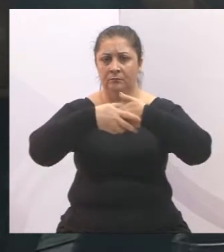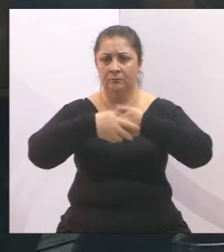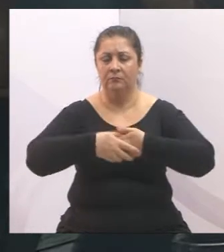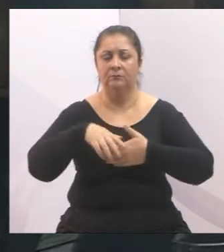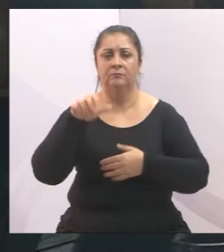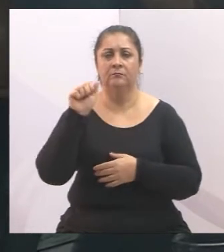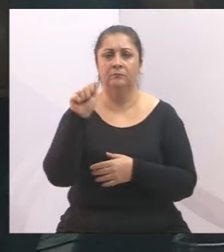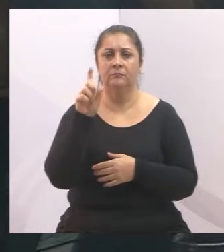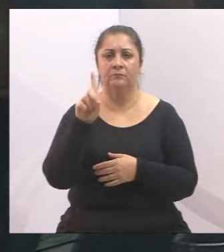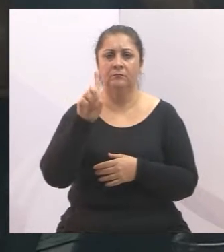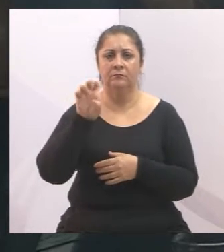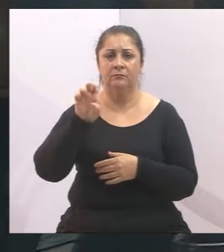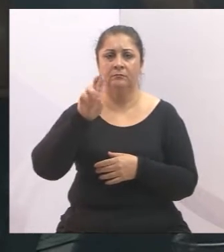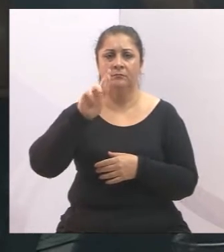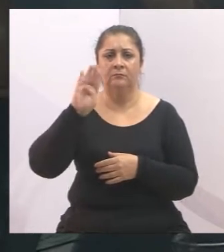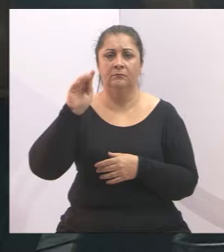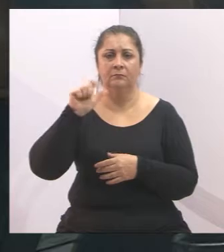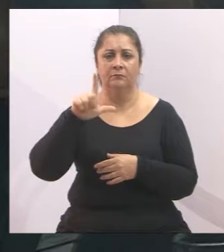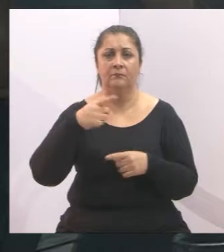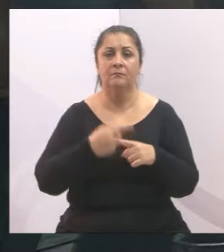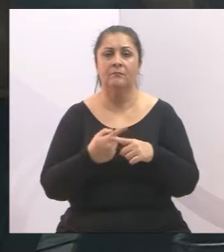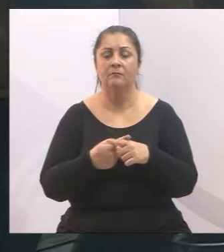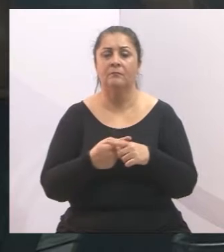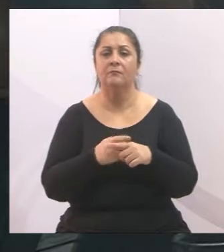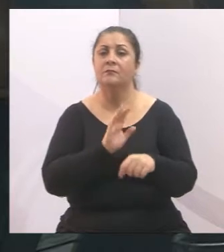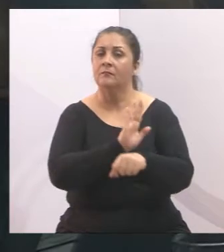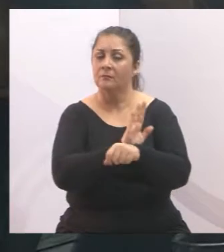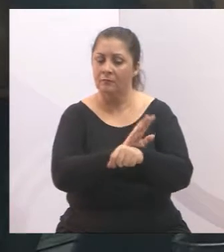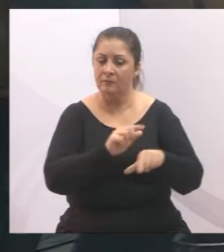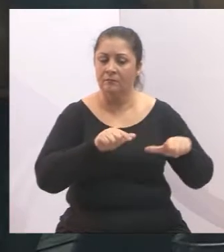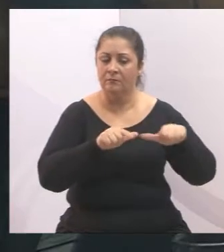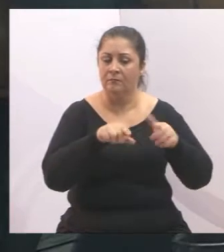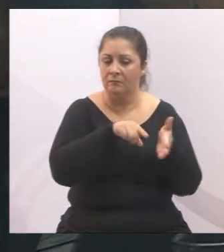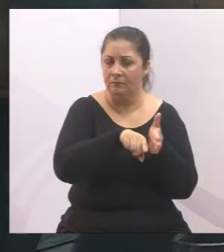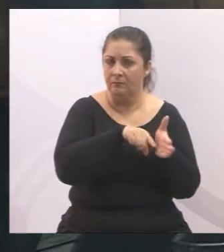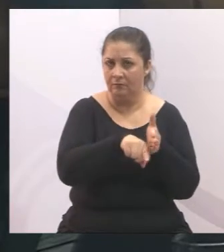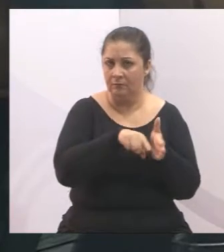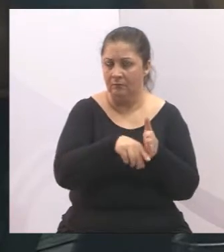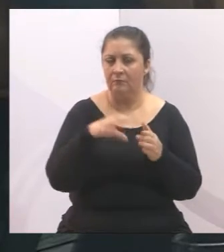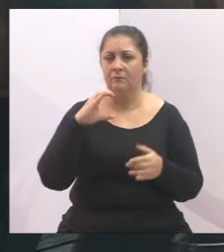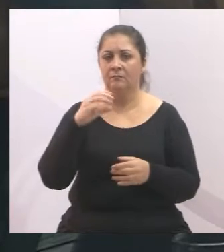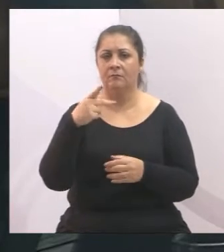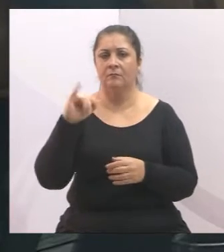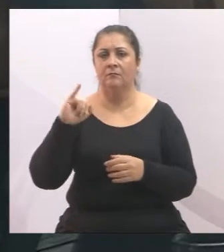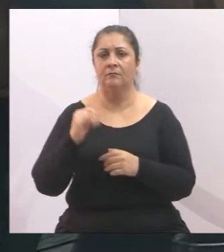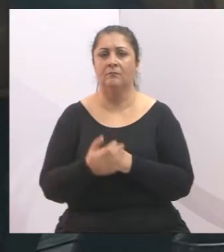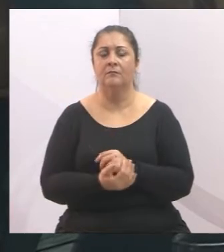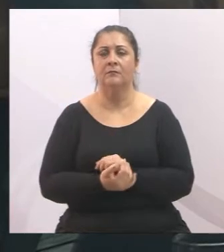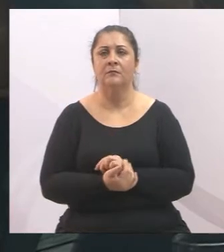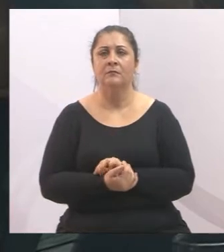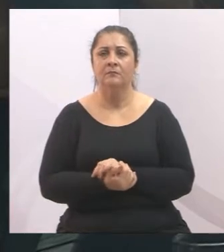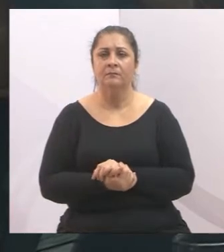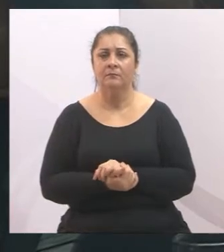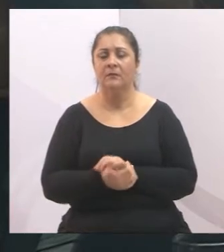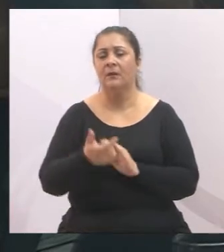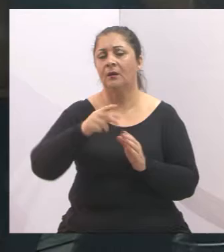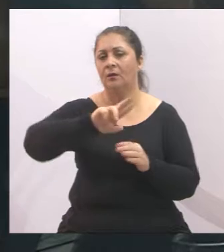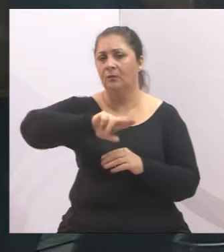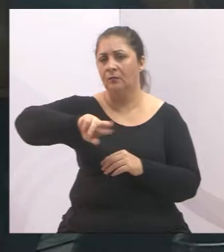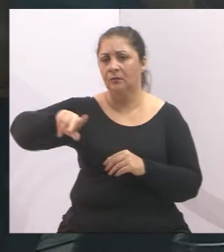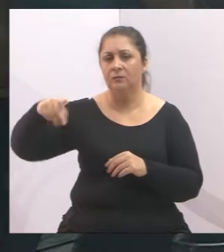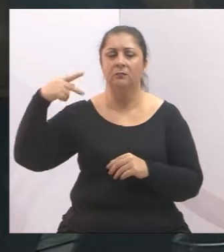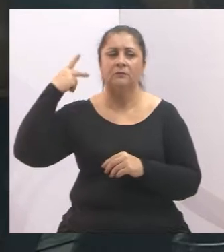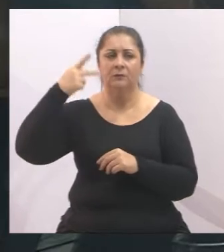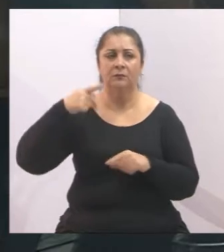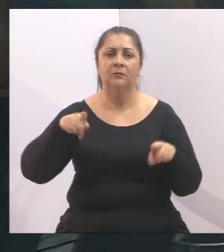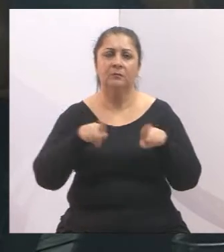vereador Aderbal por ter ajudado nos trabalhos aqui da CPI e outros vereadores que